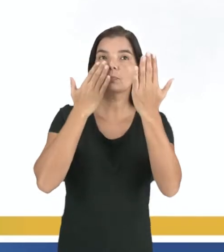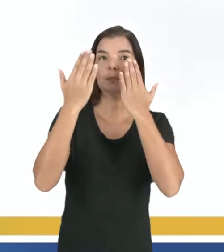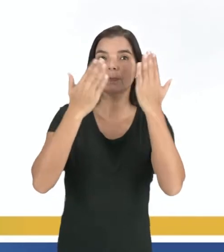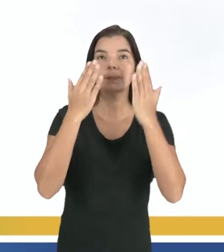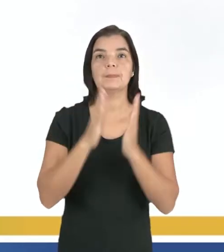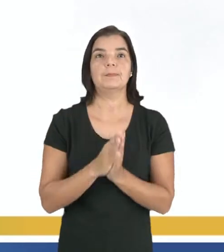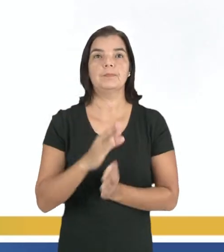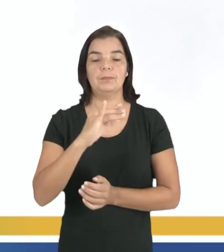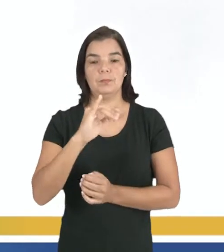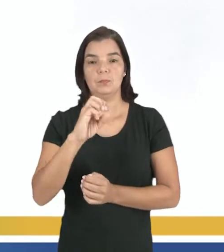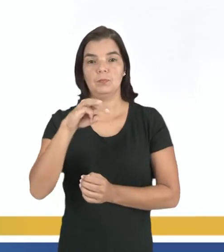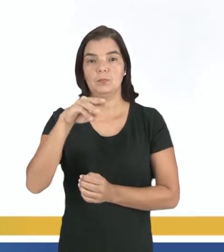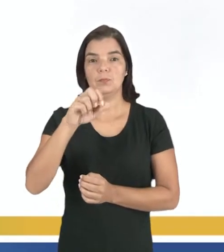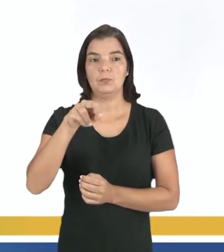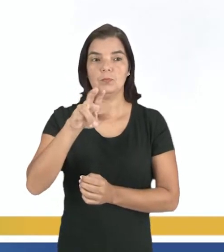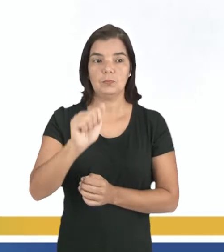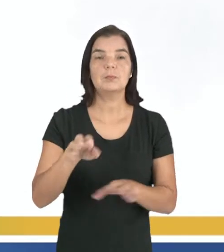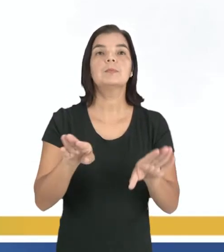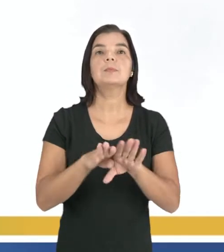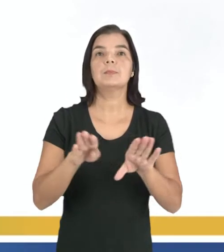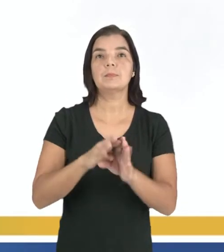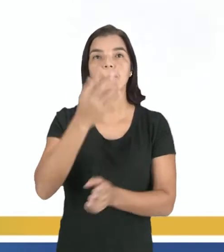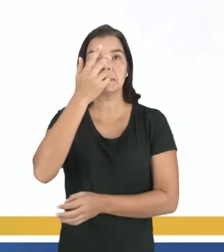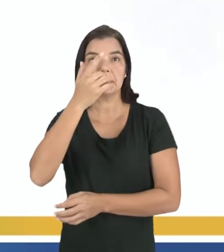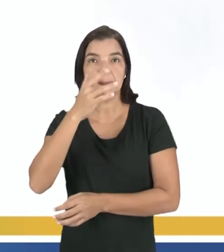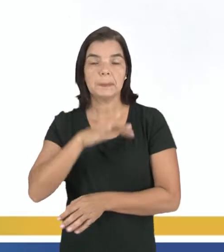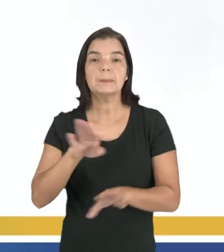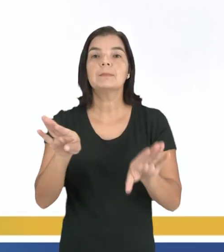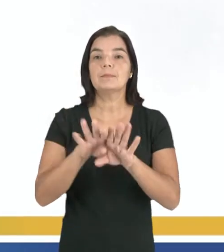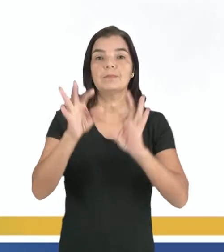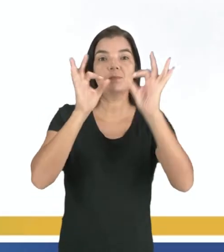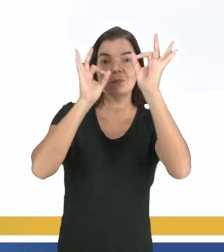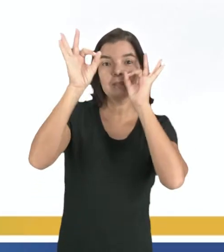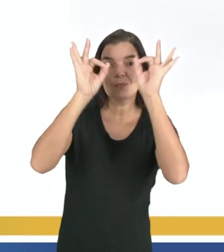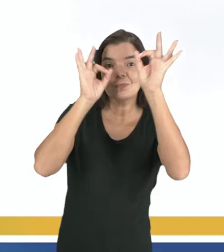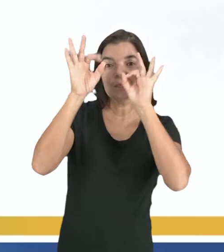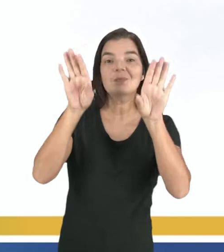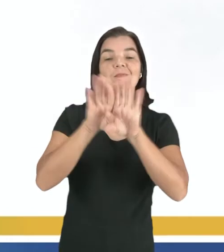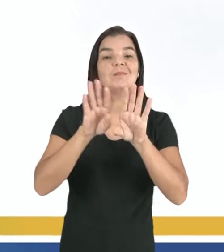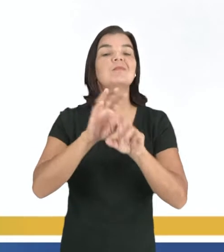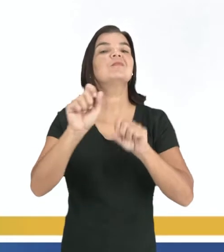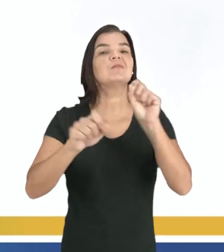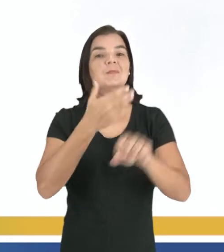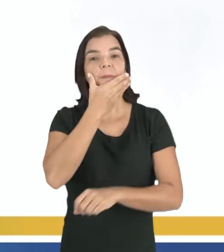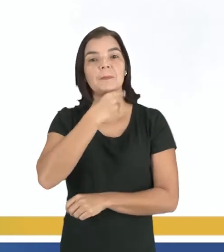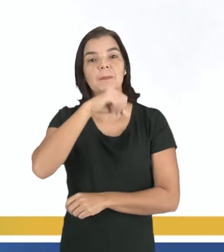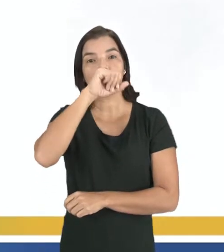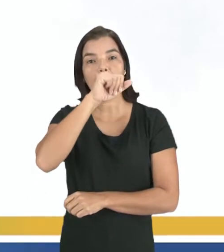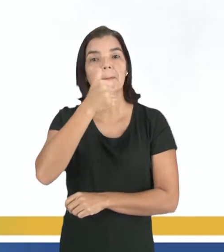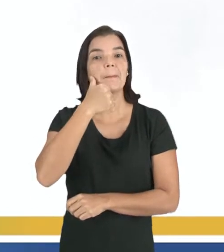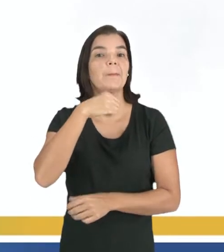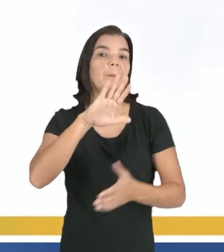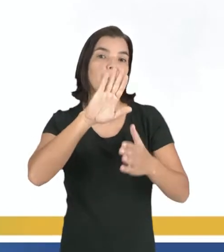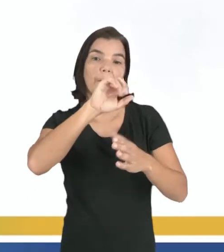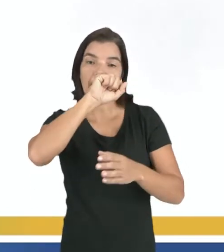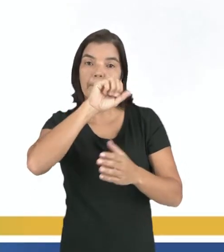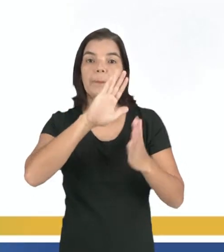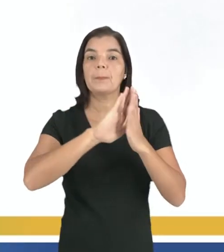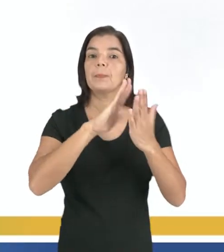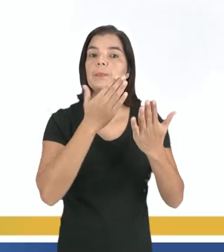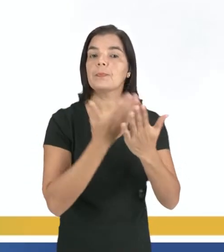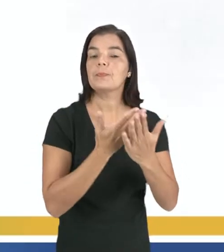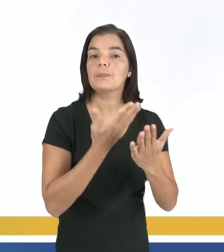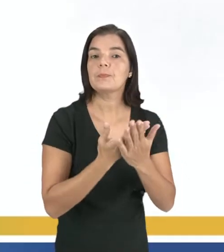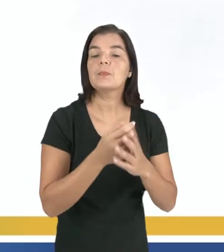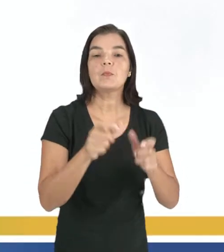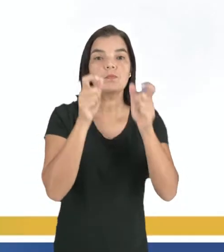Xiomara Schneider, psicanalista de crianças e adolescentes, defendem que pais e escola devem